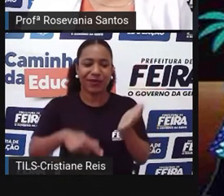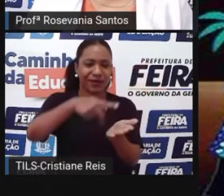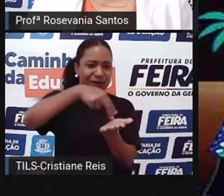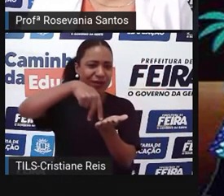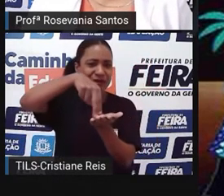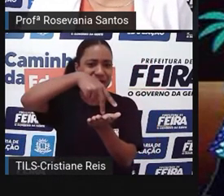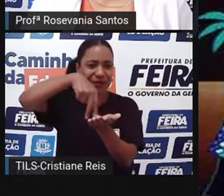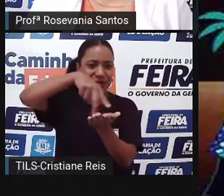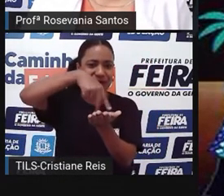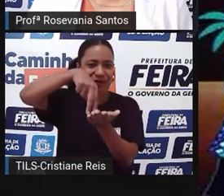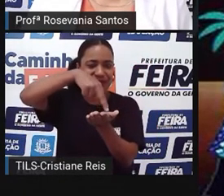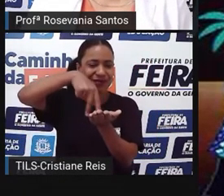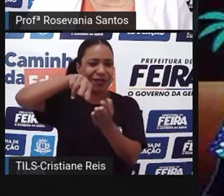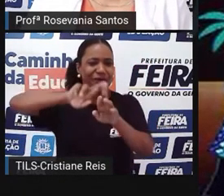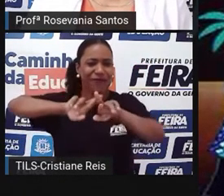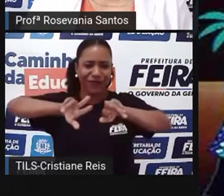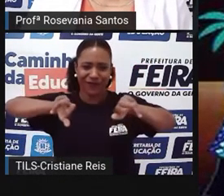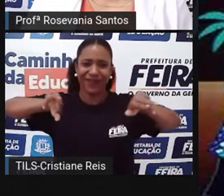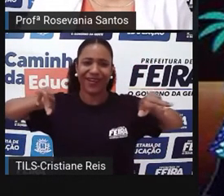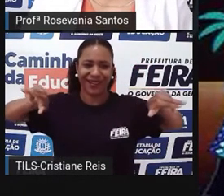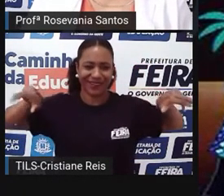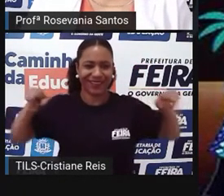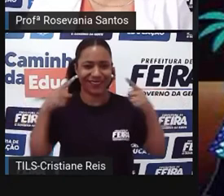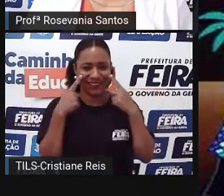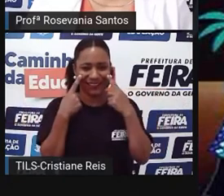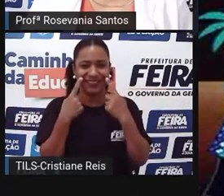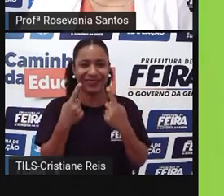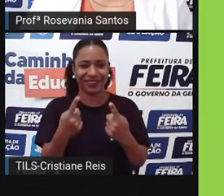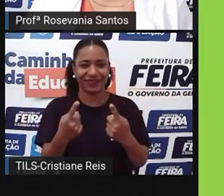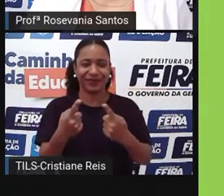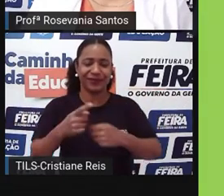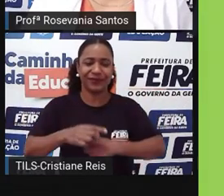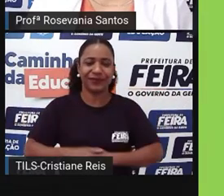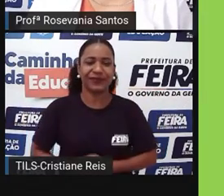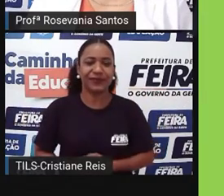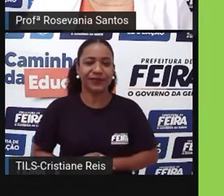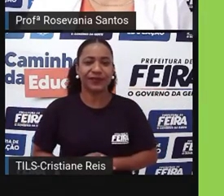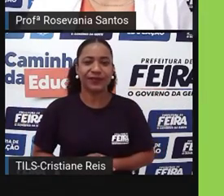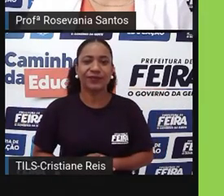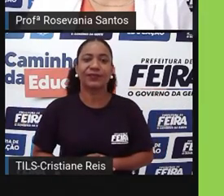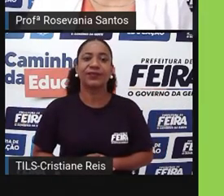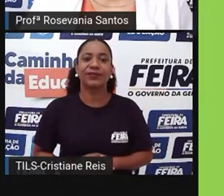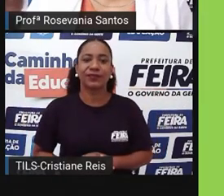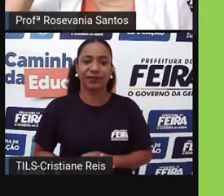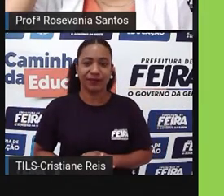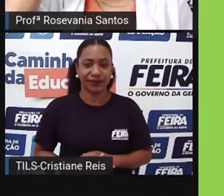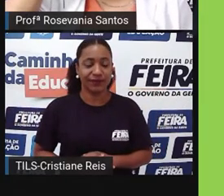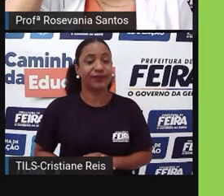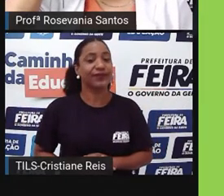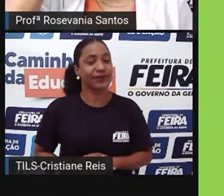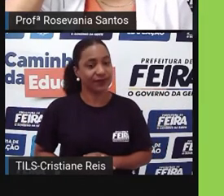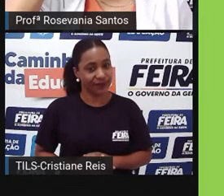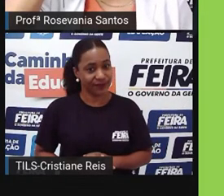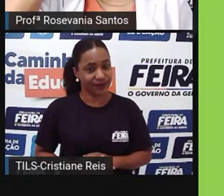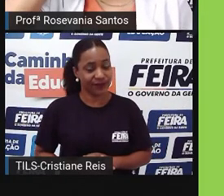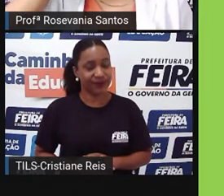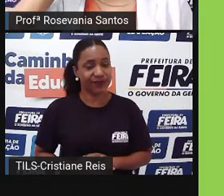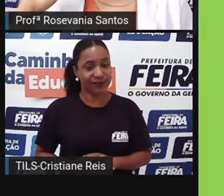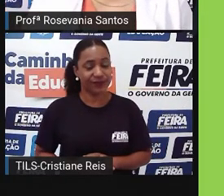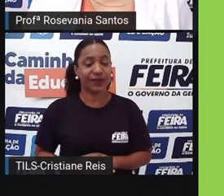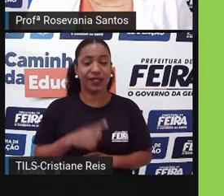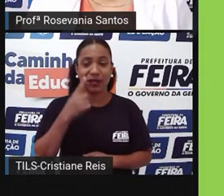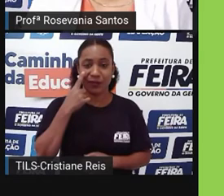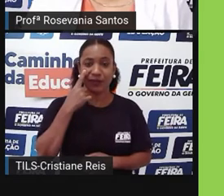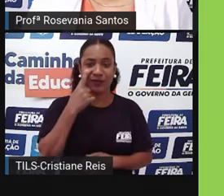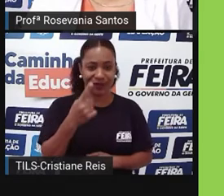diversos tipos de danças aí, só pra chamar a atenção da gente disso, né. Como eu falei pra vocês, nós temos o